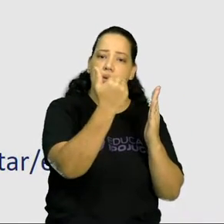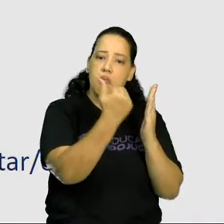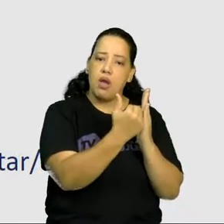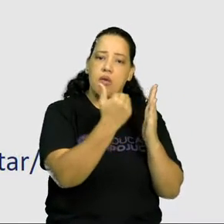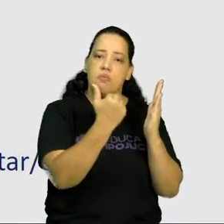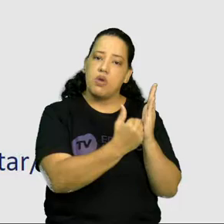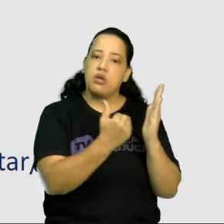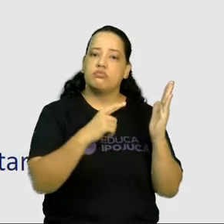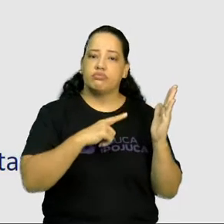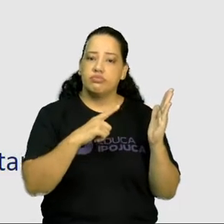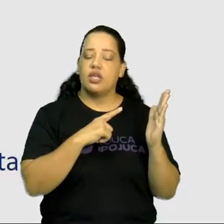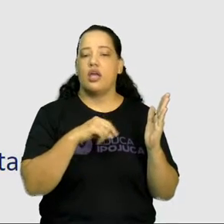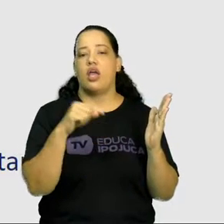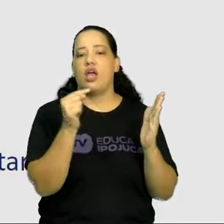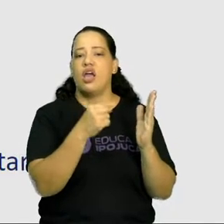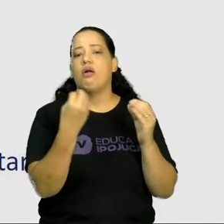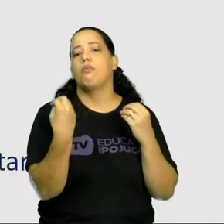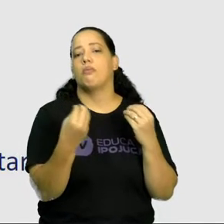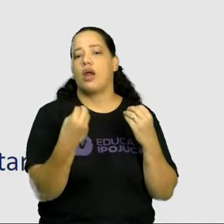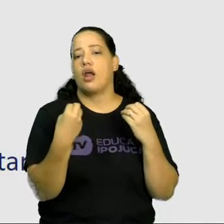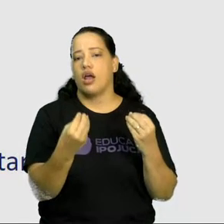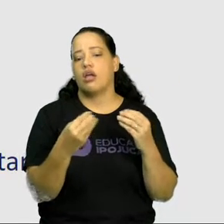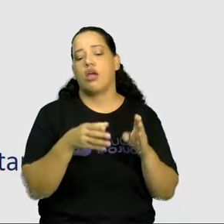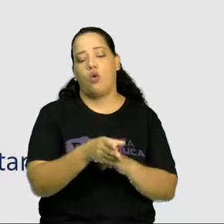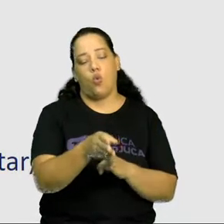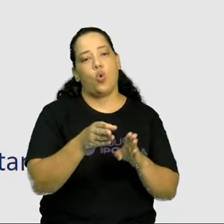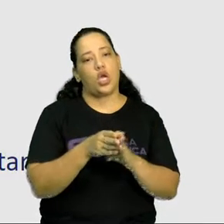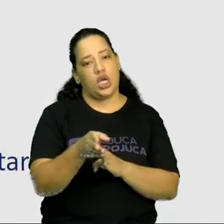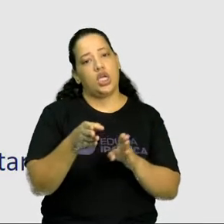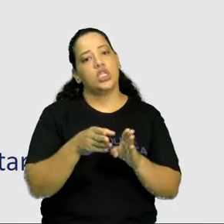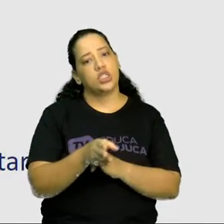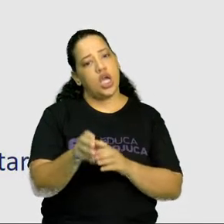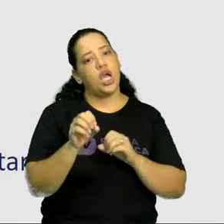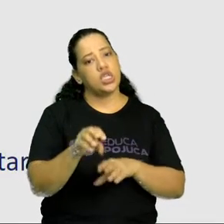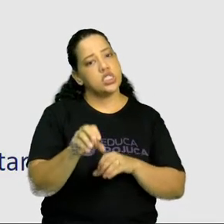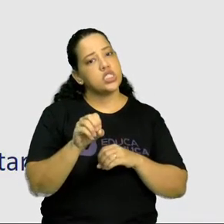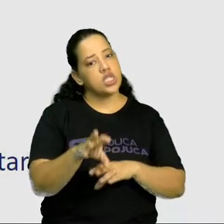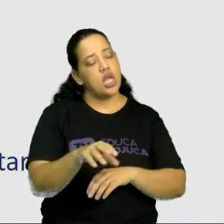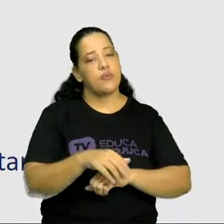Então a função dele é justamente orientar e ensinar.